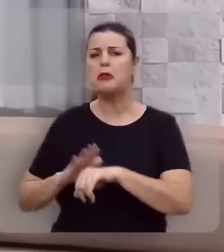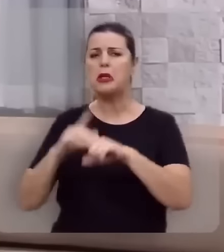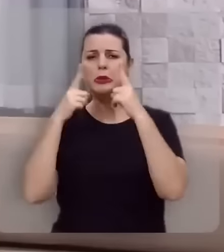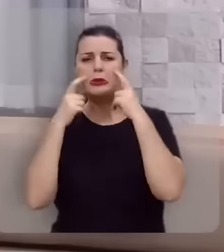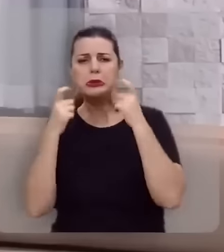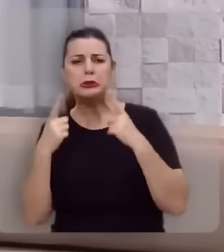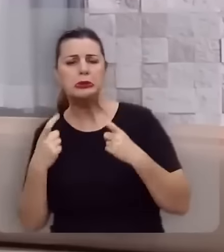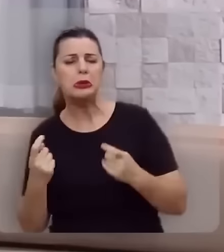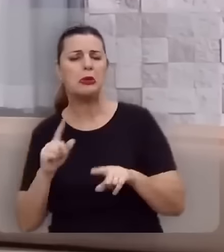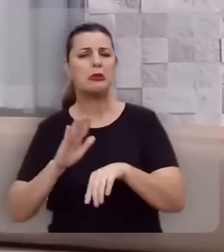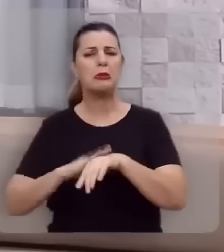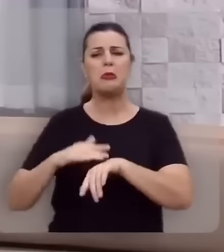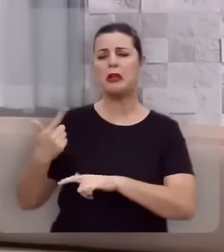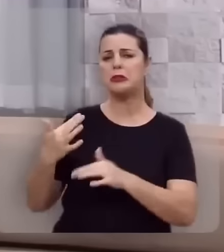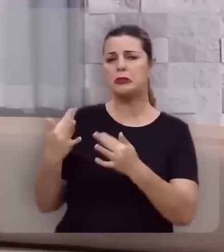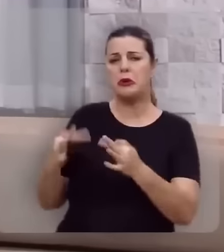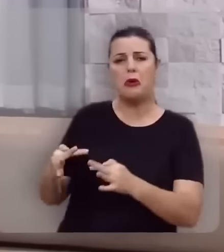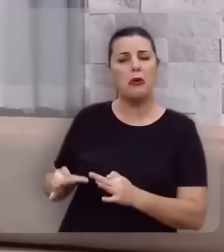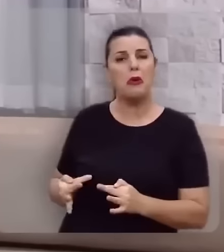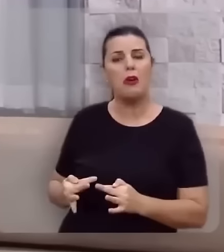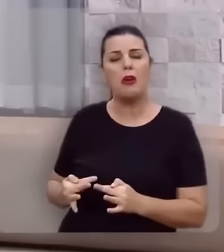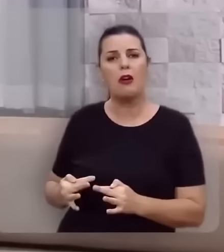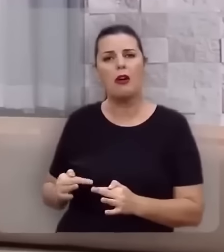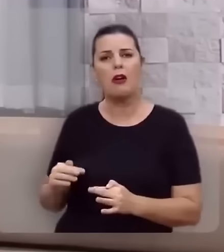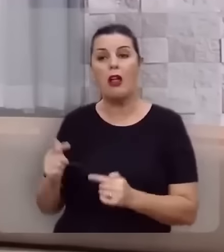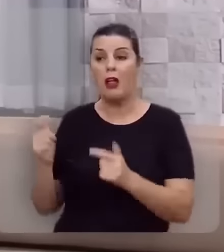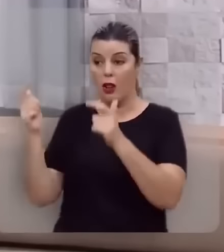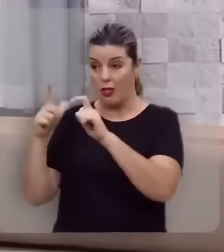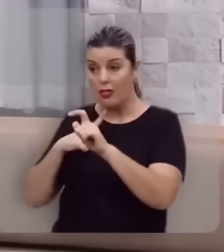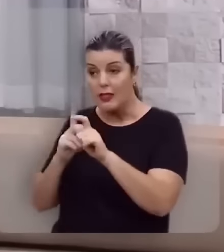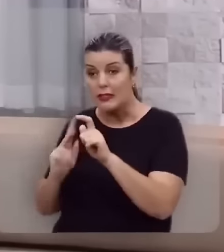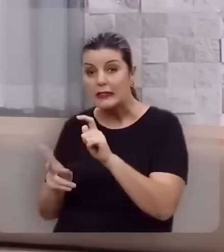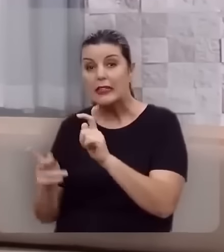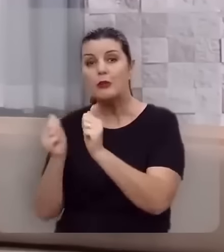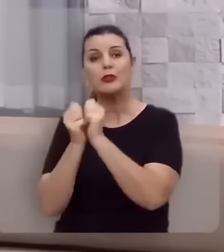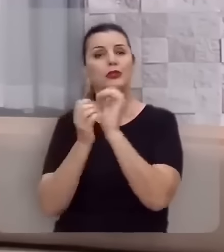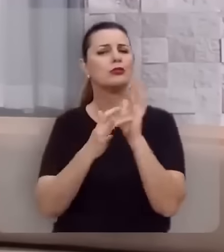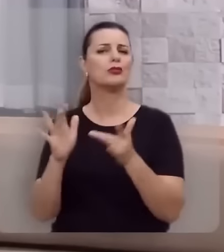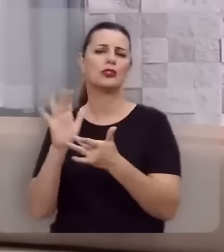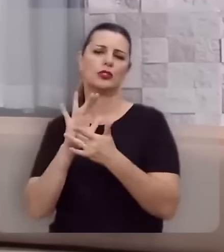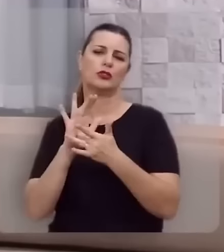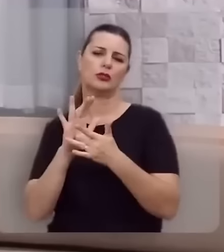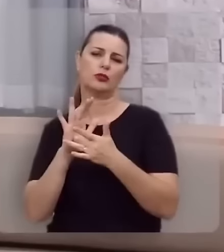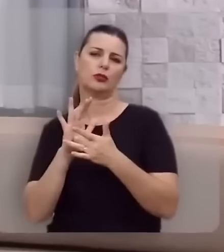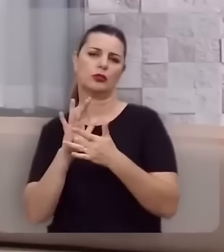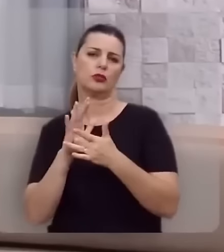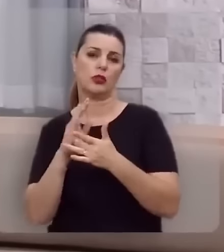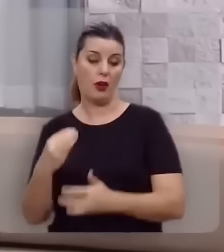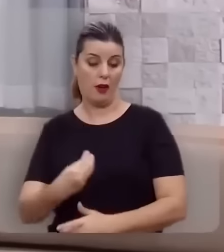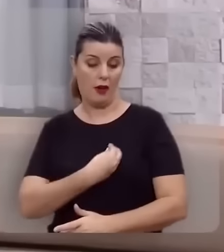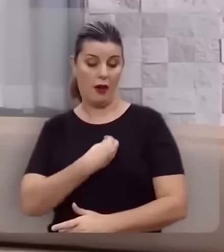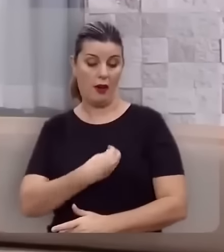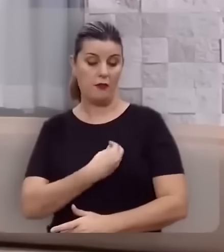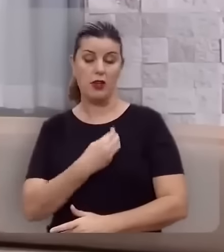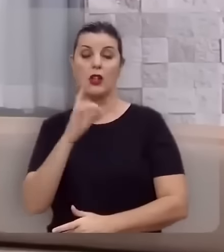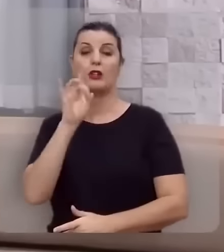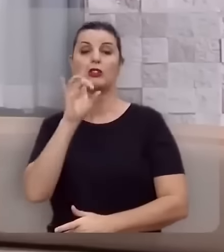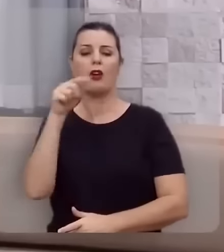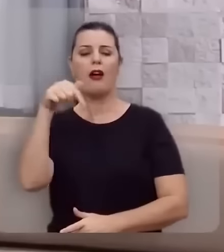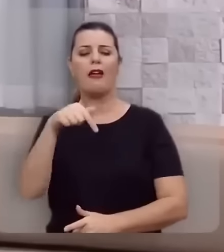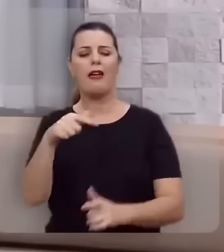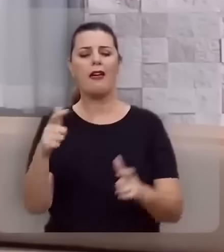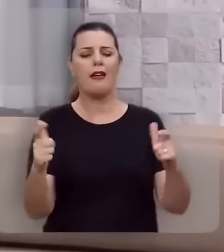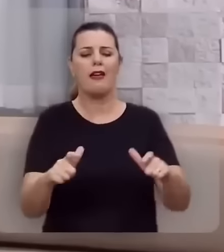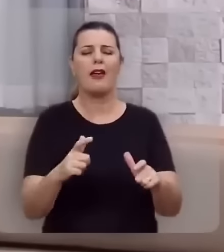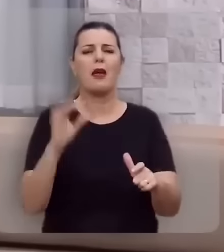dor, nem lágrimas. Onde nós estaremos para sempre com ele. A vida não é apenas